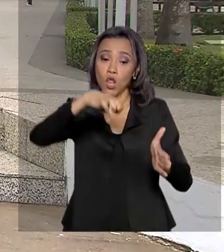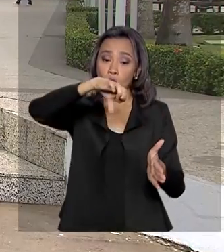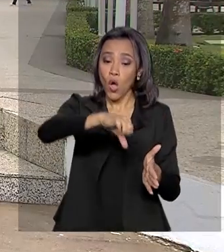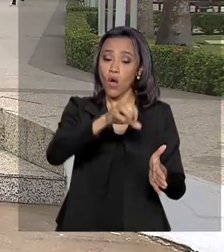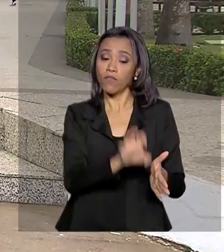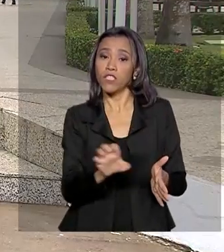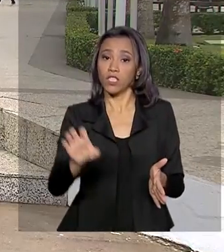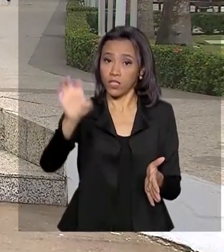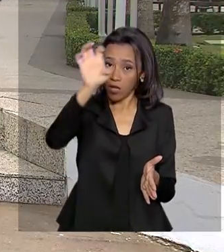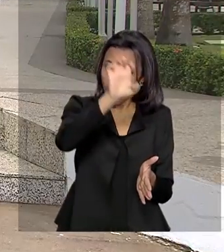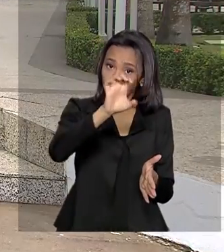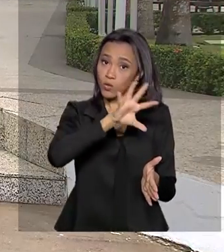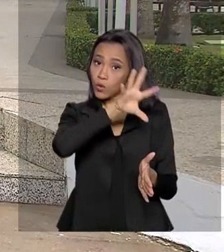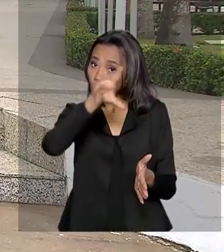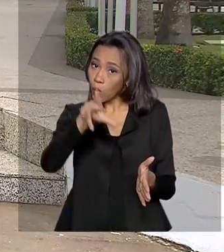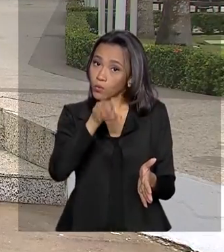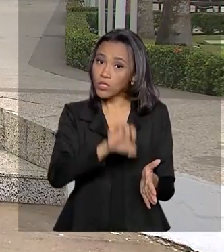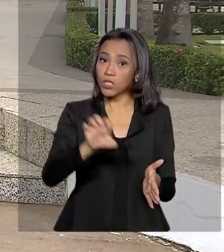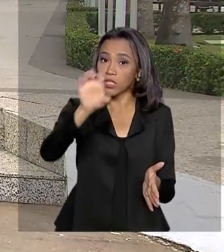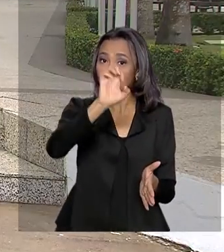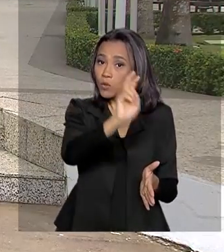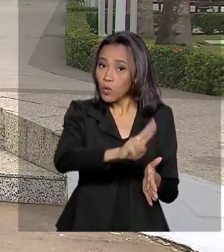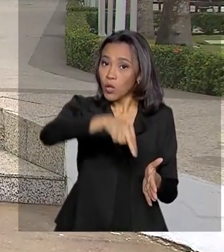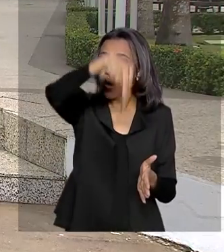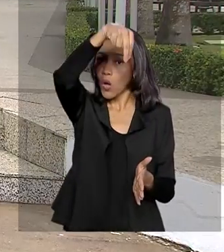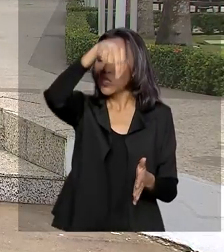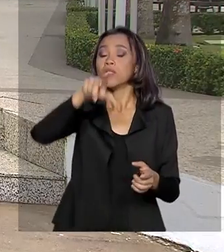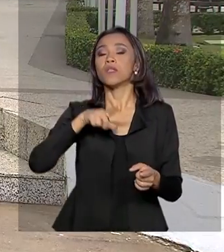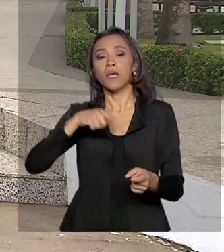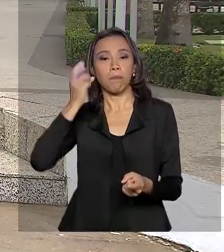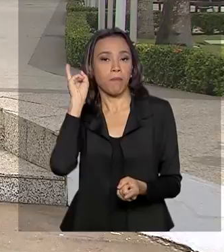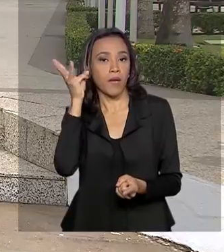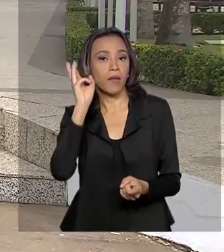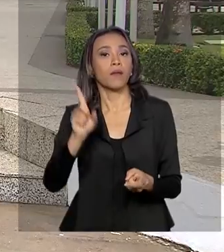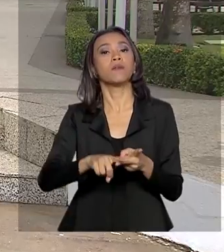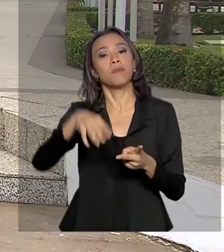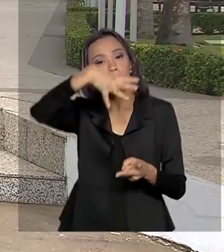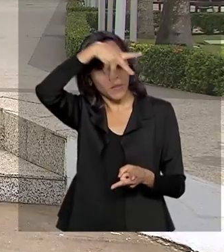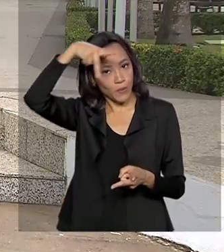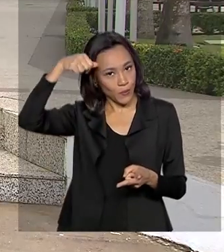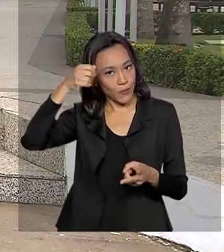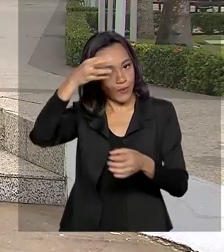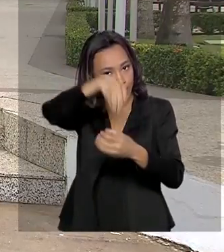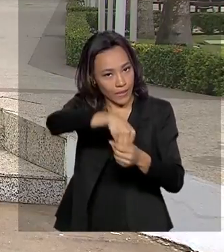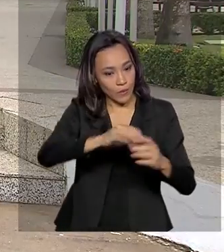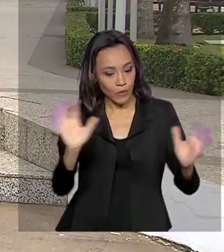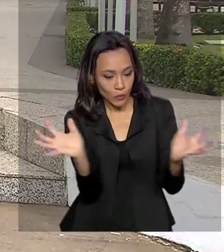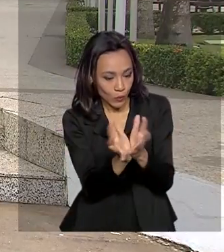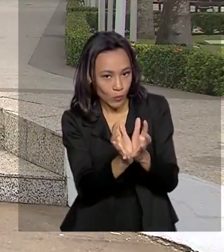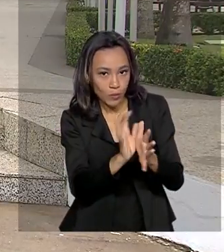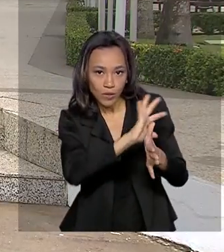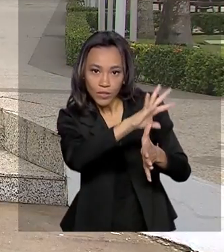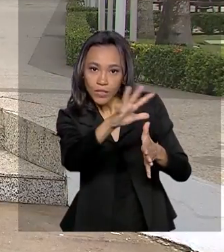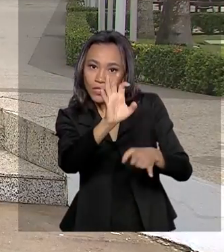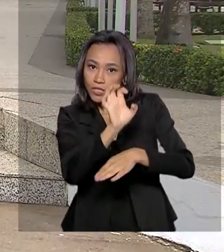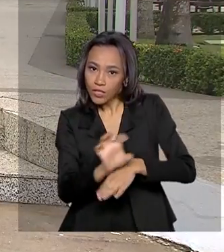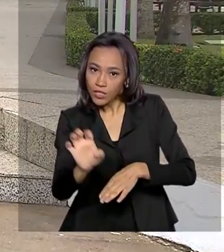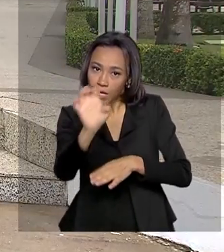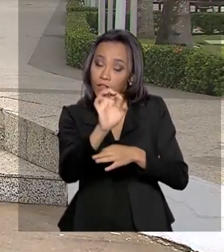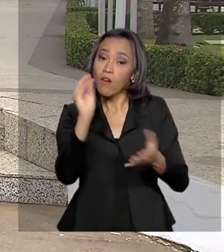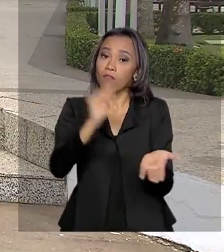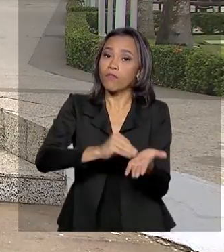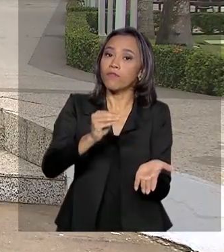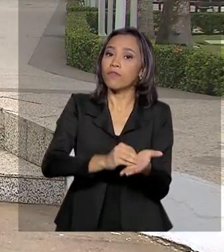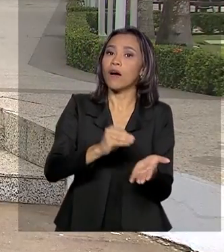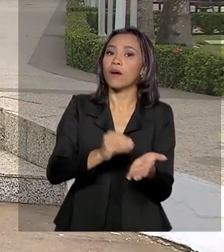todos os estados da região norte, mais Maranhão e Mato Grosso. Para Mourão, falta visitar o Acre,